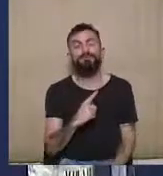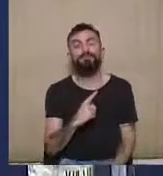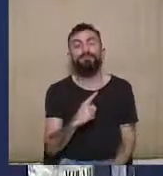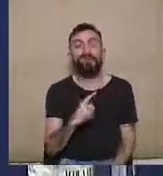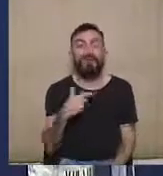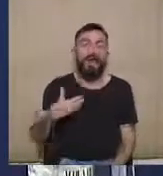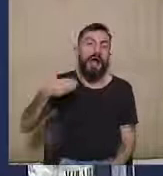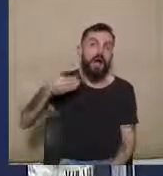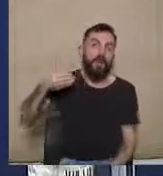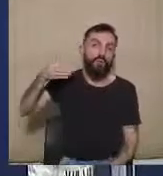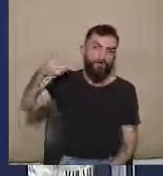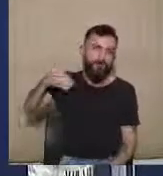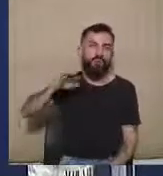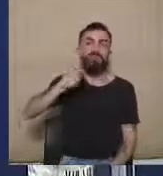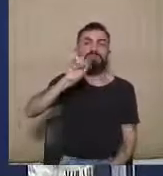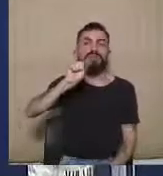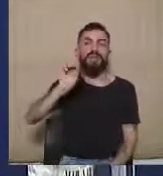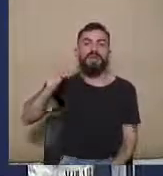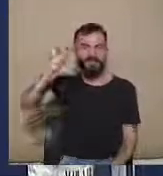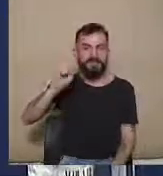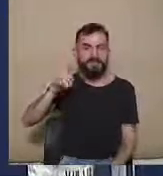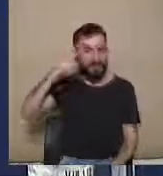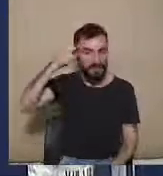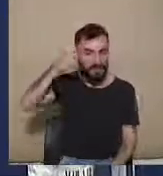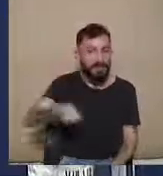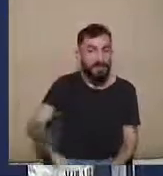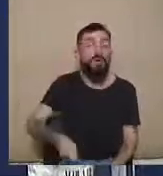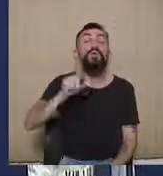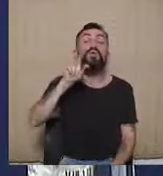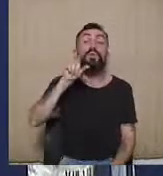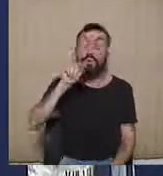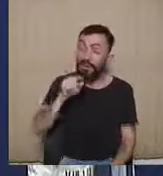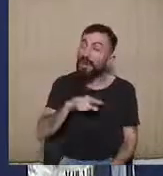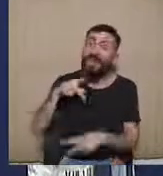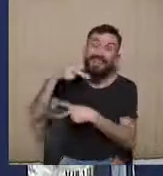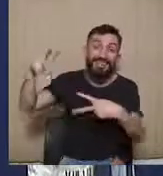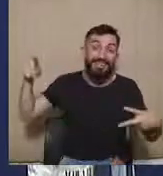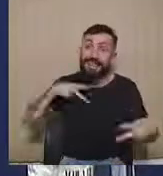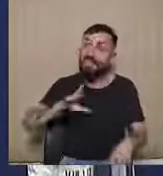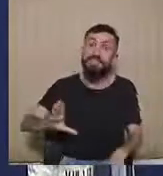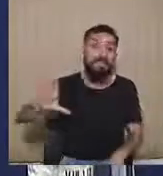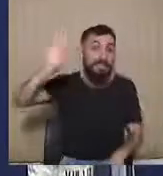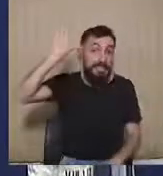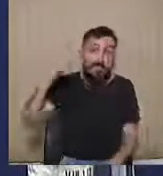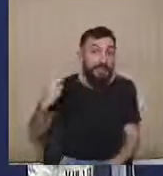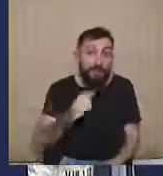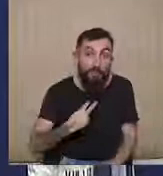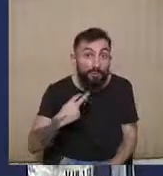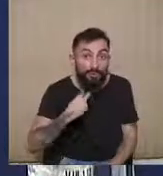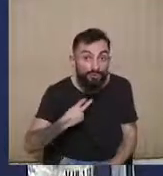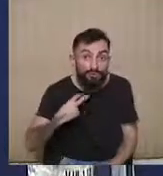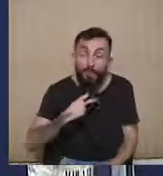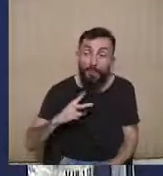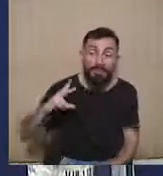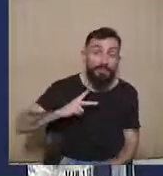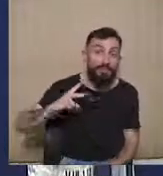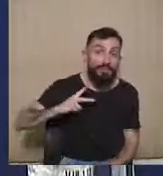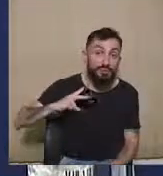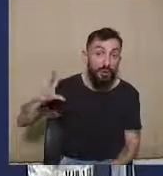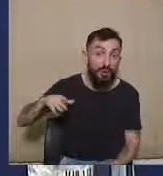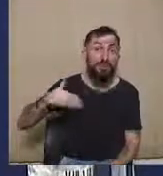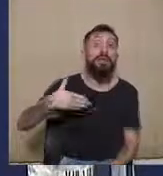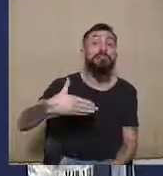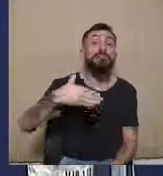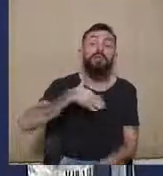produzidos pelo TSE que vai no sentido de que aquela inelegibilidade que tenha índole pessoal e que seja produzida depois do resultado